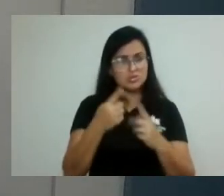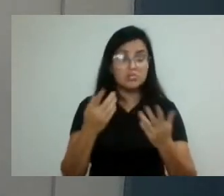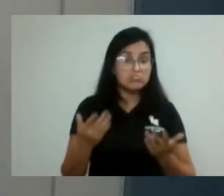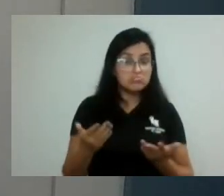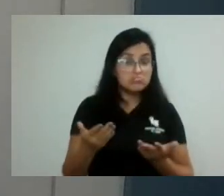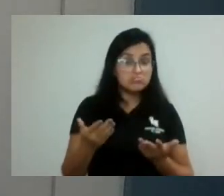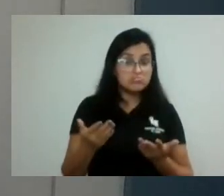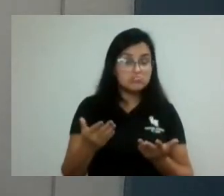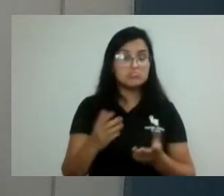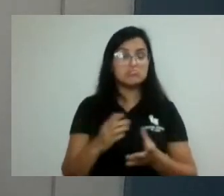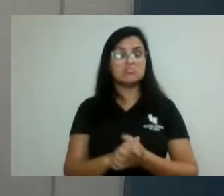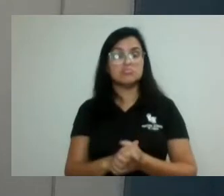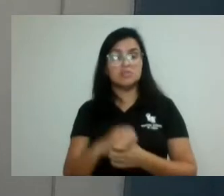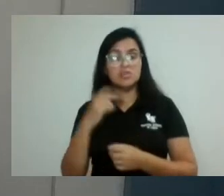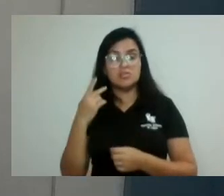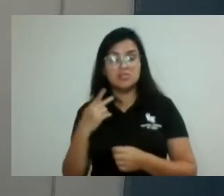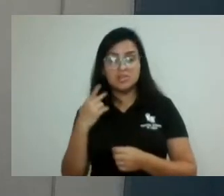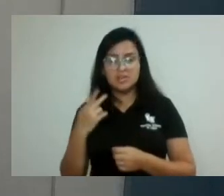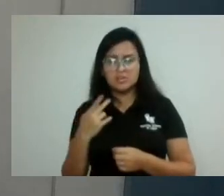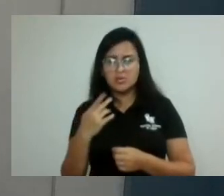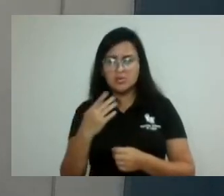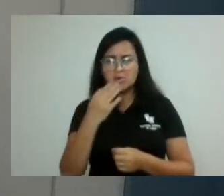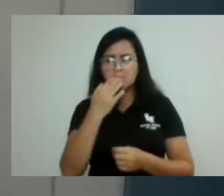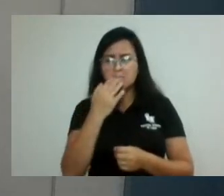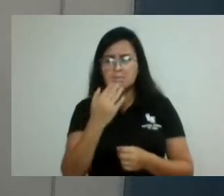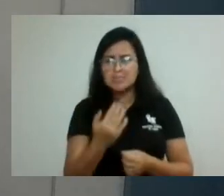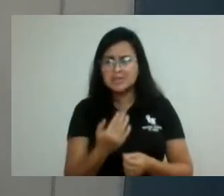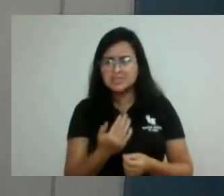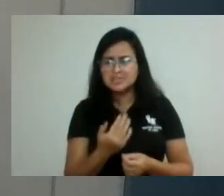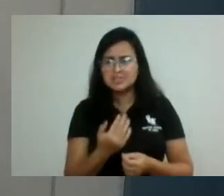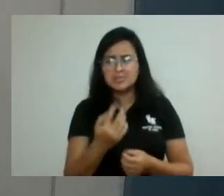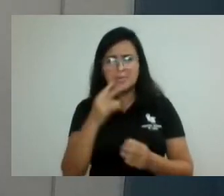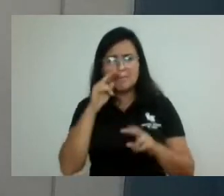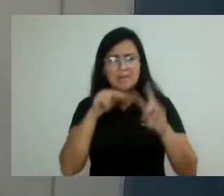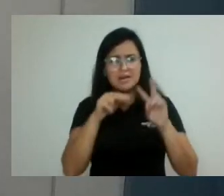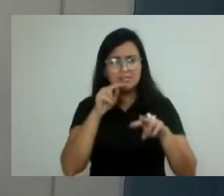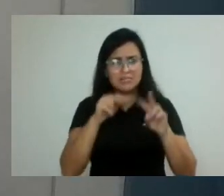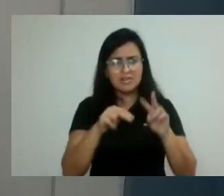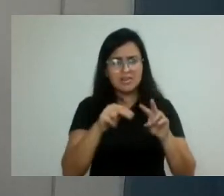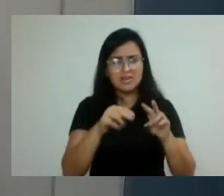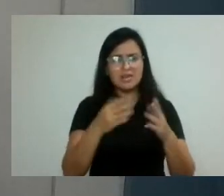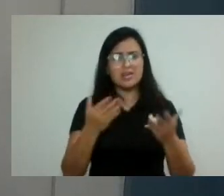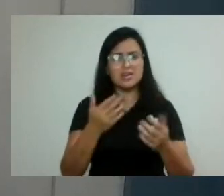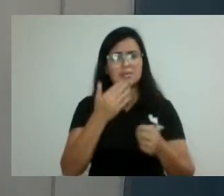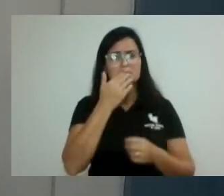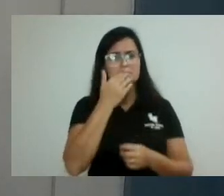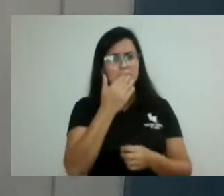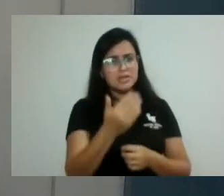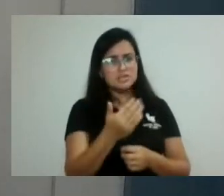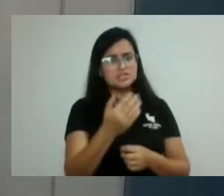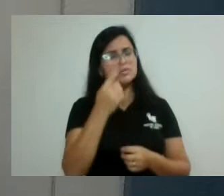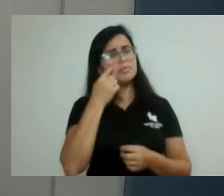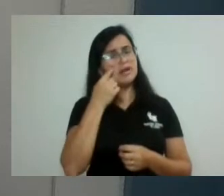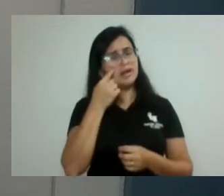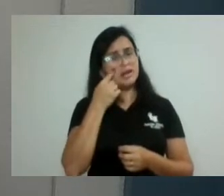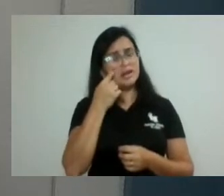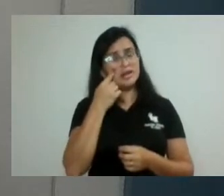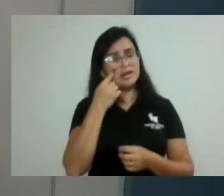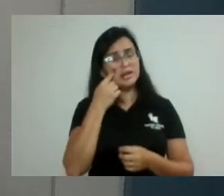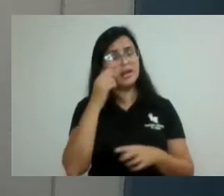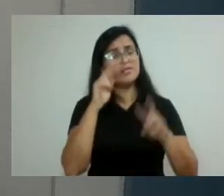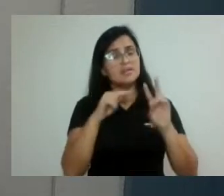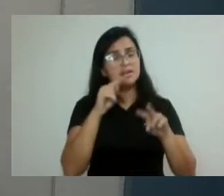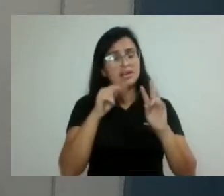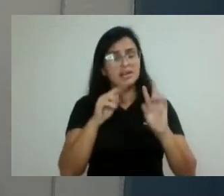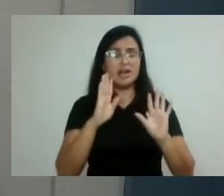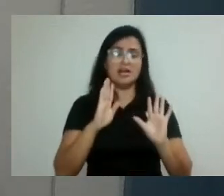reconsiderar-se esse pedido dele de sobrestamento, que a votasse, isso já está em segunda discussão. Tudo que foi pedido e dialogado dentro dos